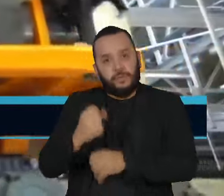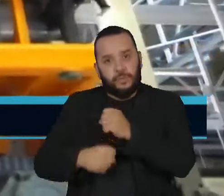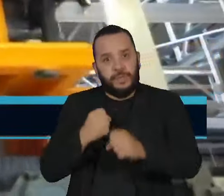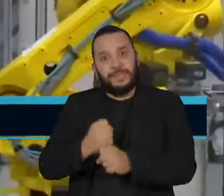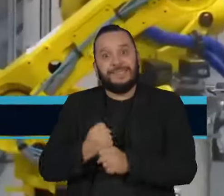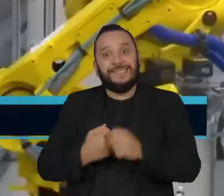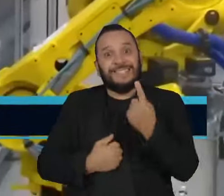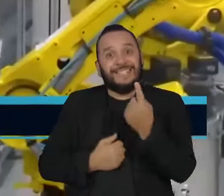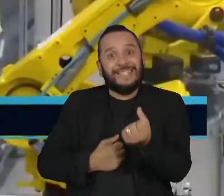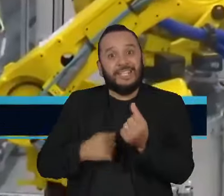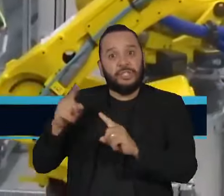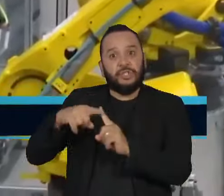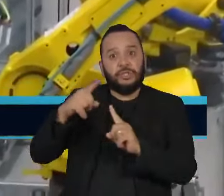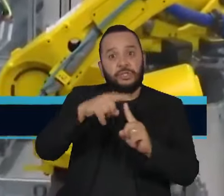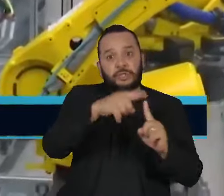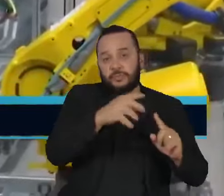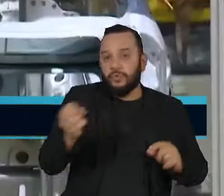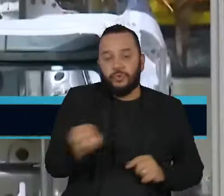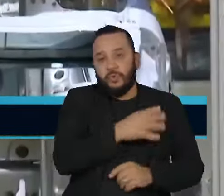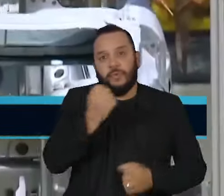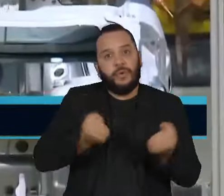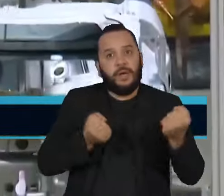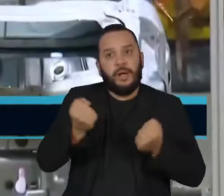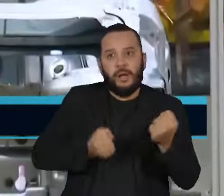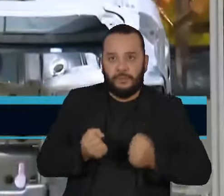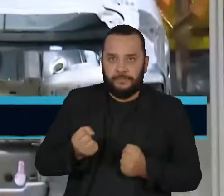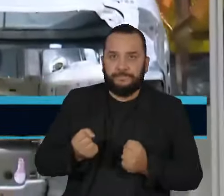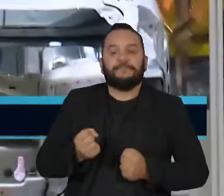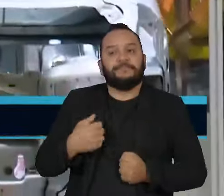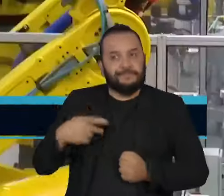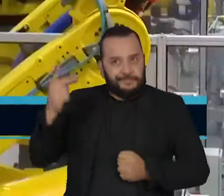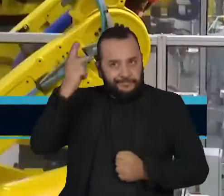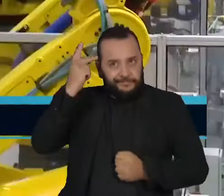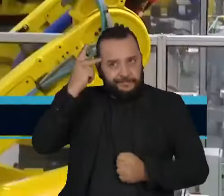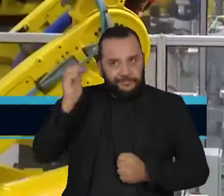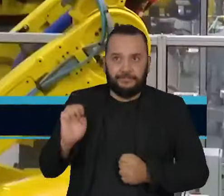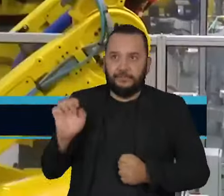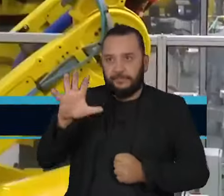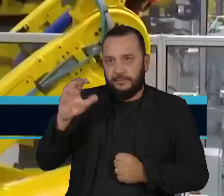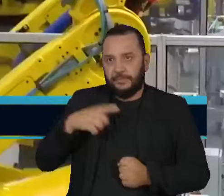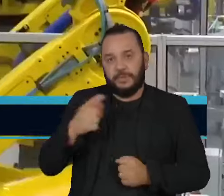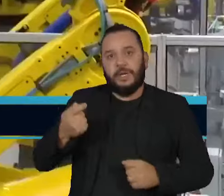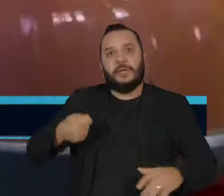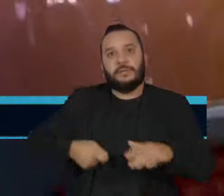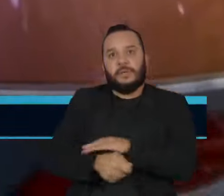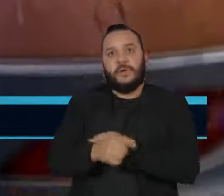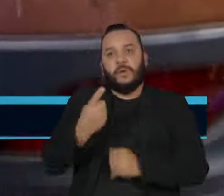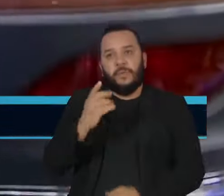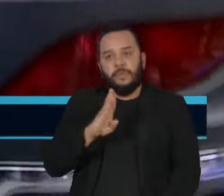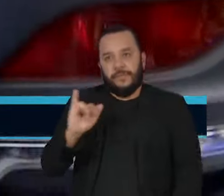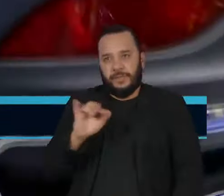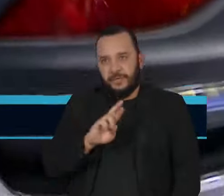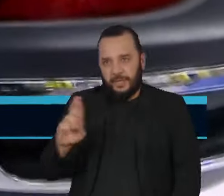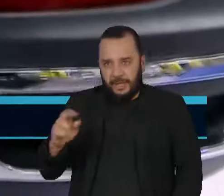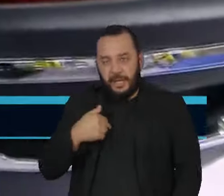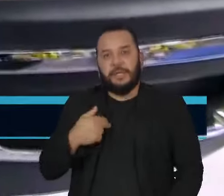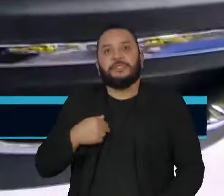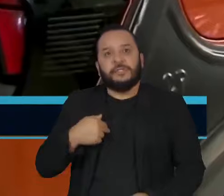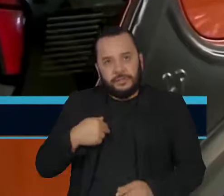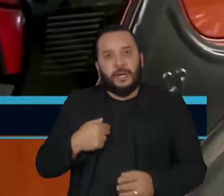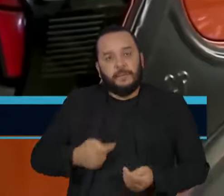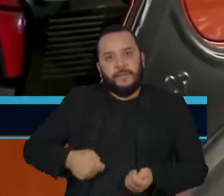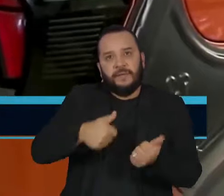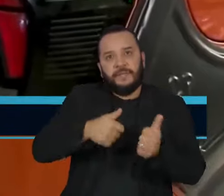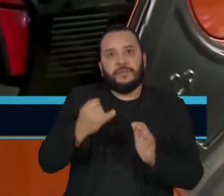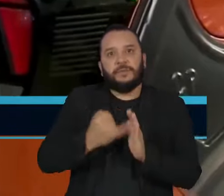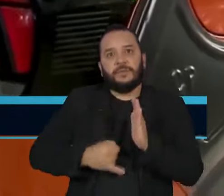Como incentivo, o governo do estado de São Paulo anunciou a liberação de um bilhão de reais em créditos sobre o ICMS pelo